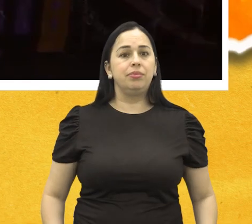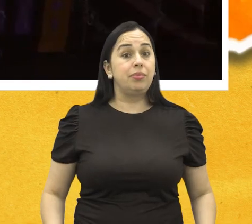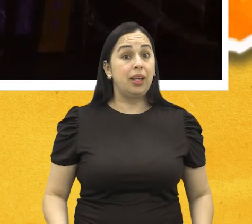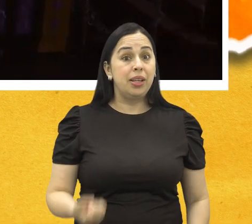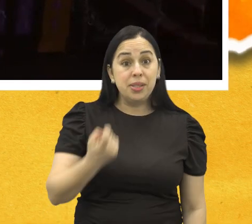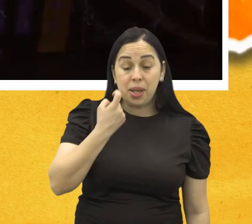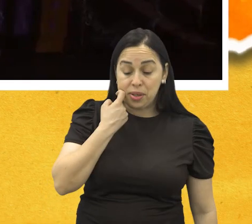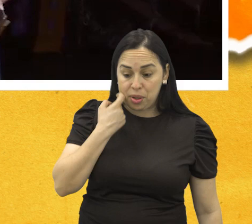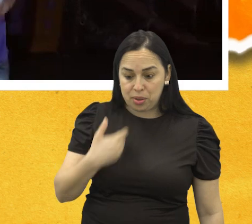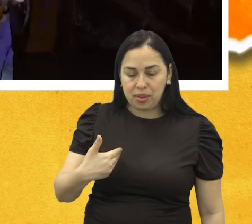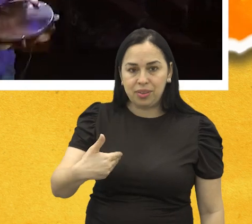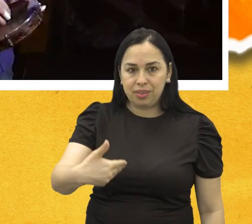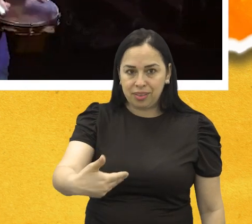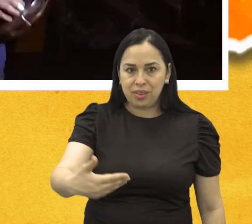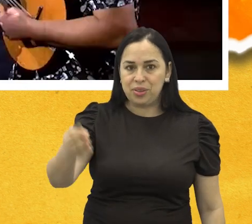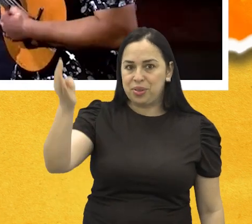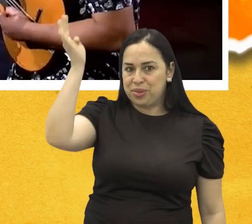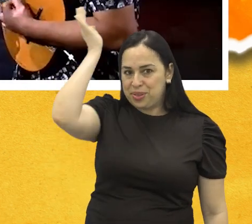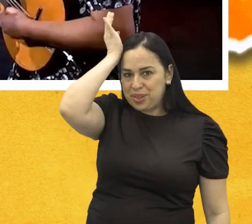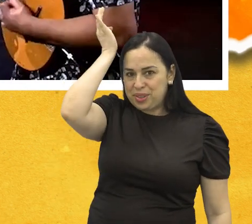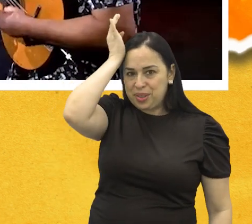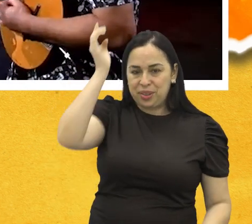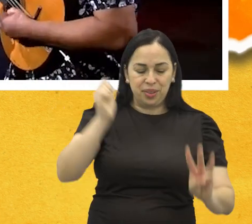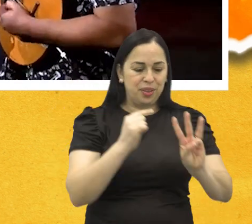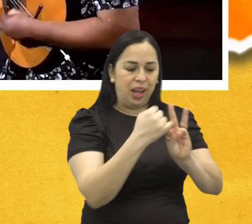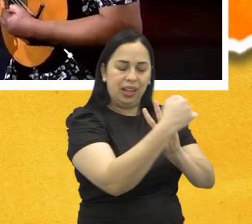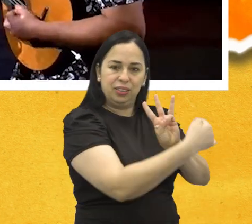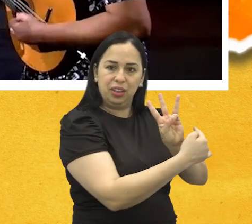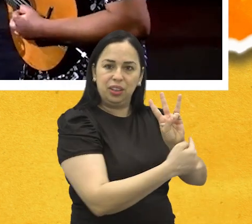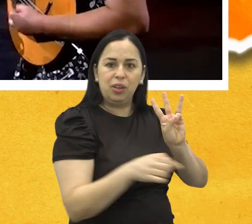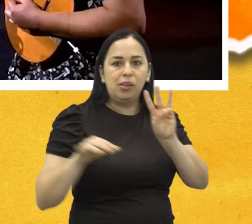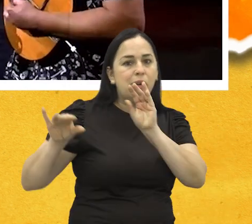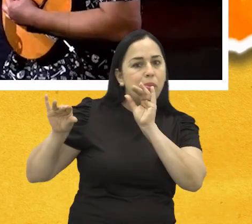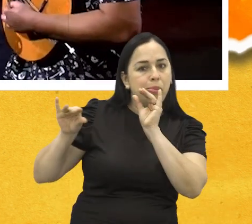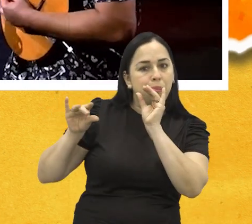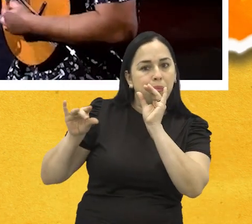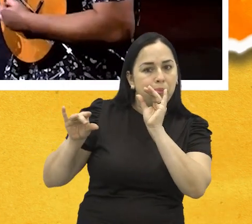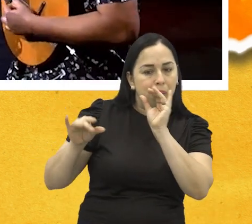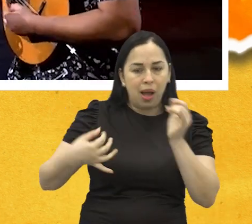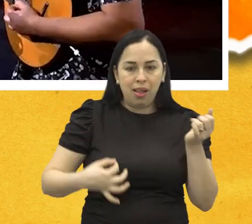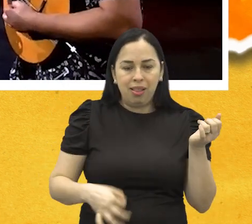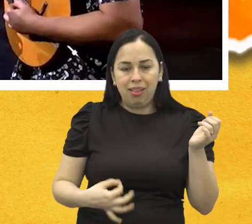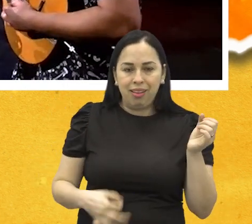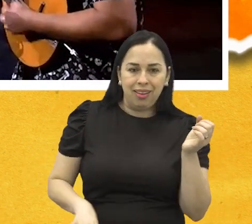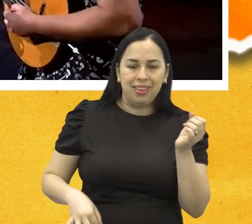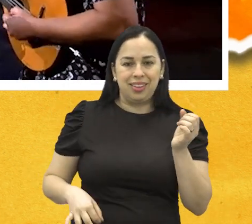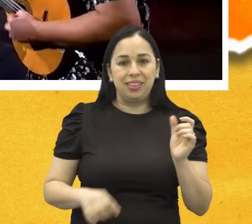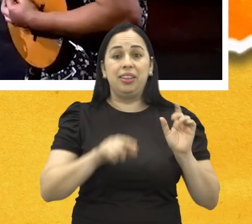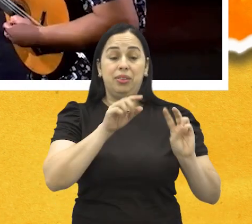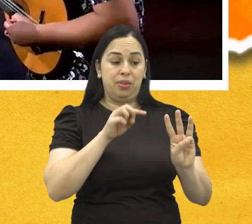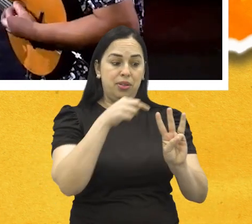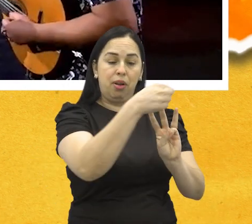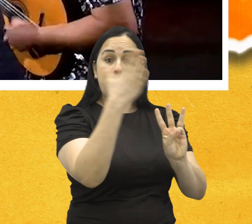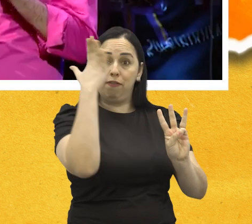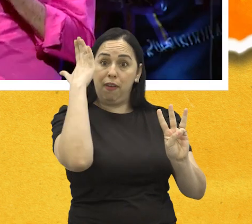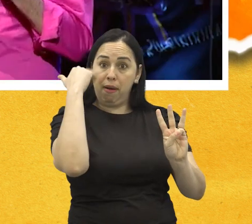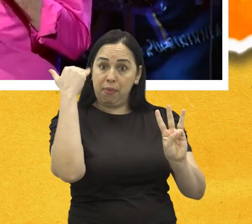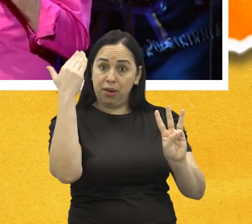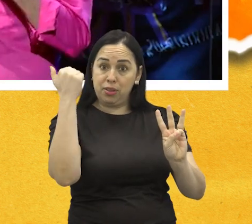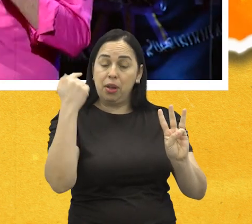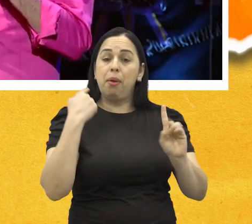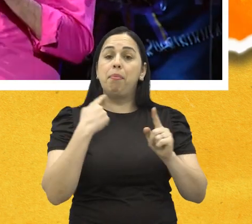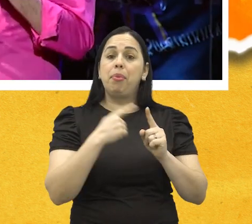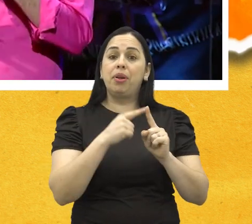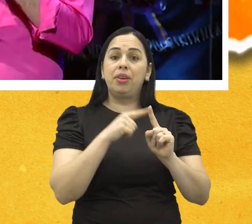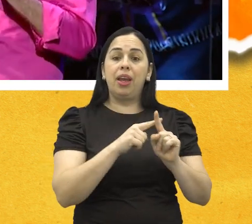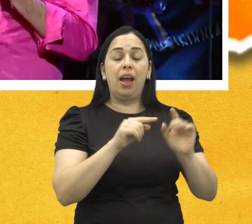Nesta sexta-feira, o Sesc recebe o trio Código Ternário no show Partindo do Choro. Conhecidos pelos projetos que